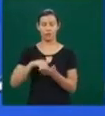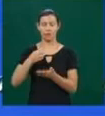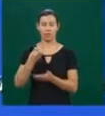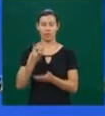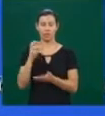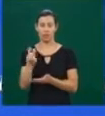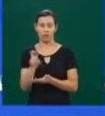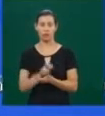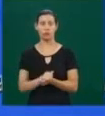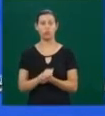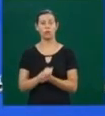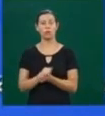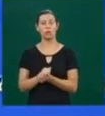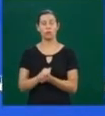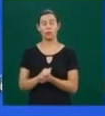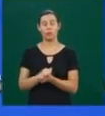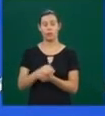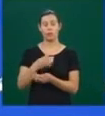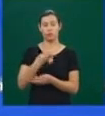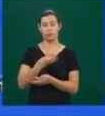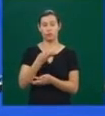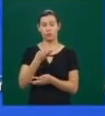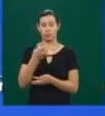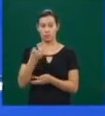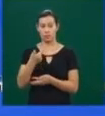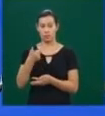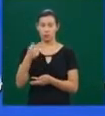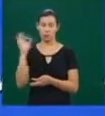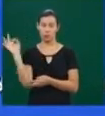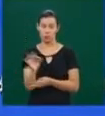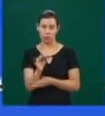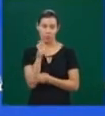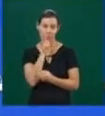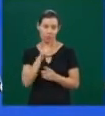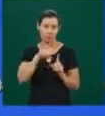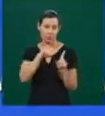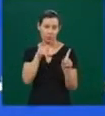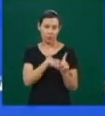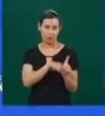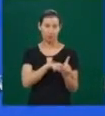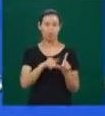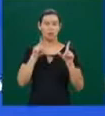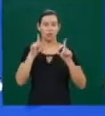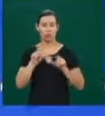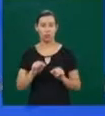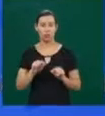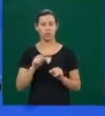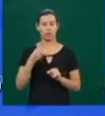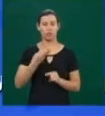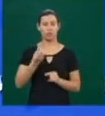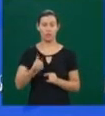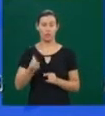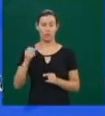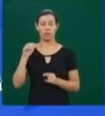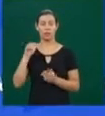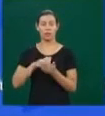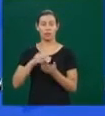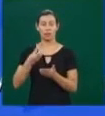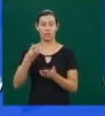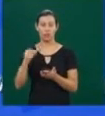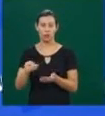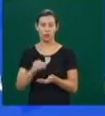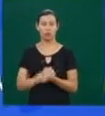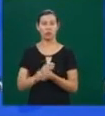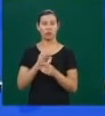E caiu mais ainda para mulheres entre 36 e 39 anos, 28%. Para as que têm mais de 40 anos,